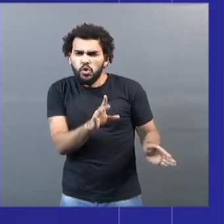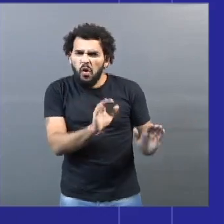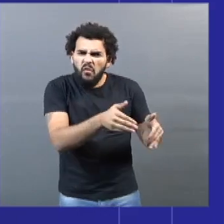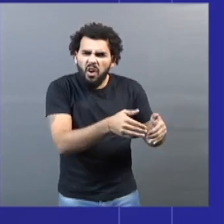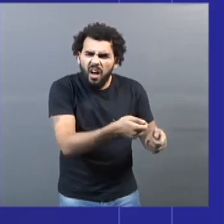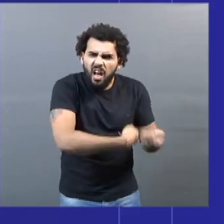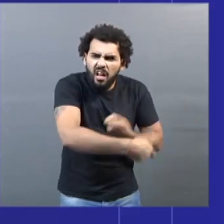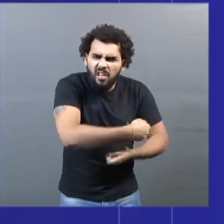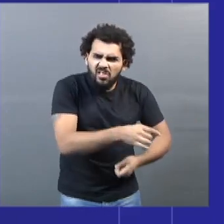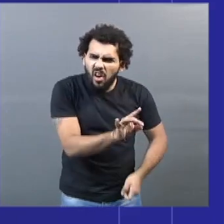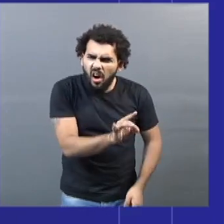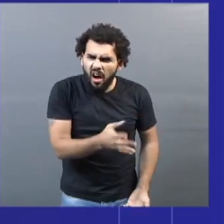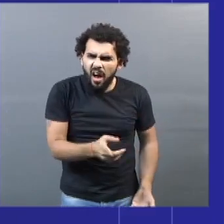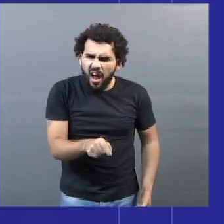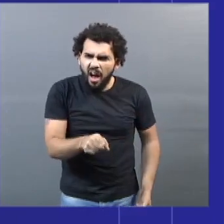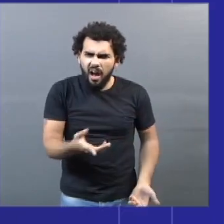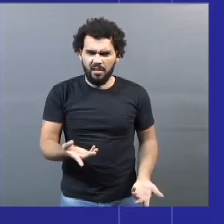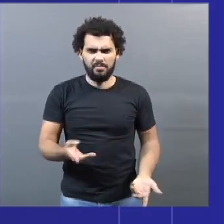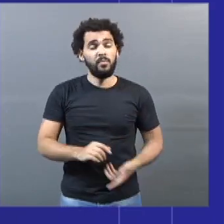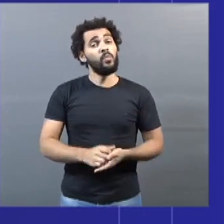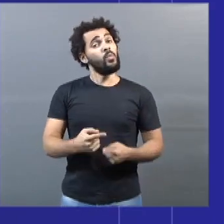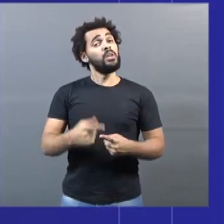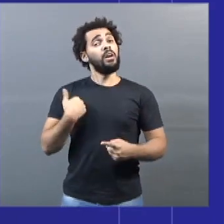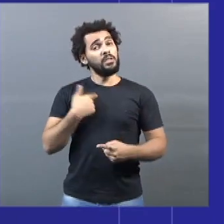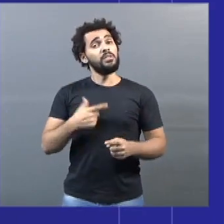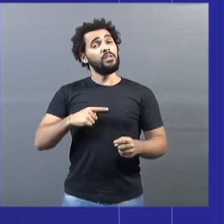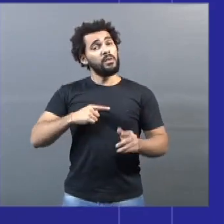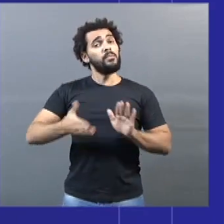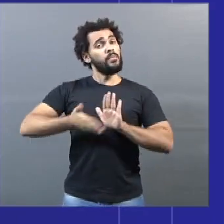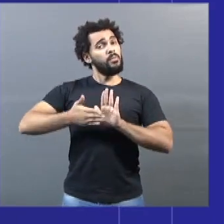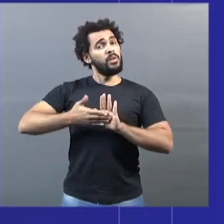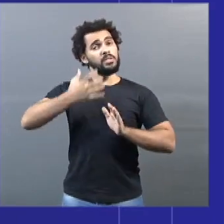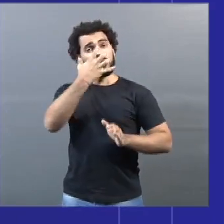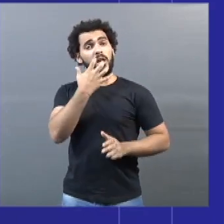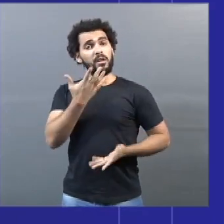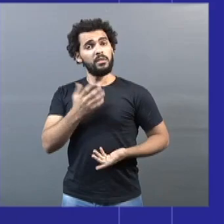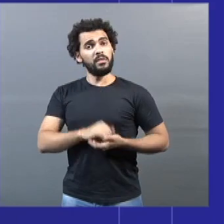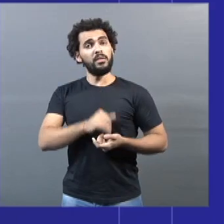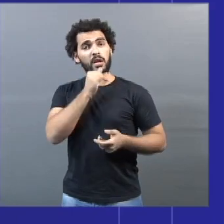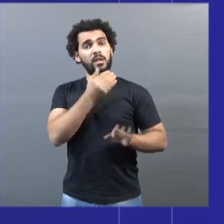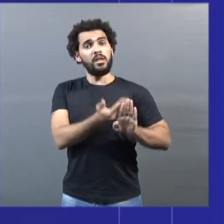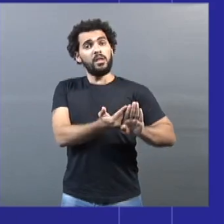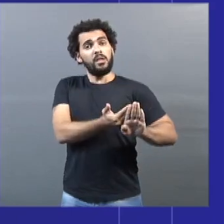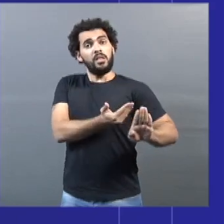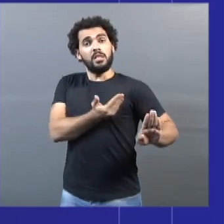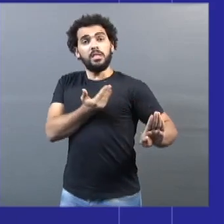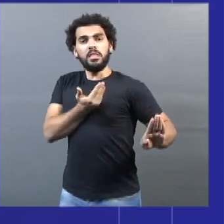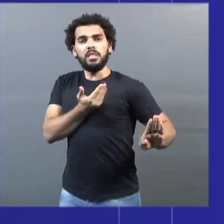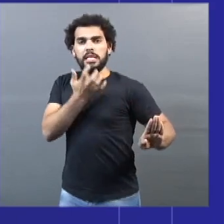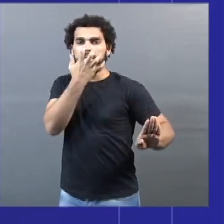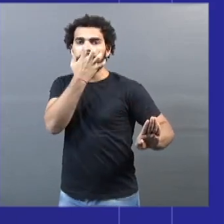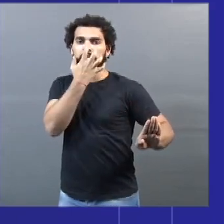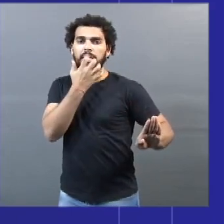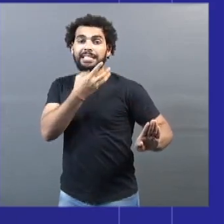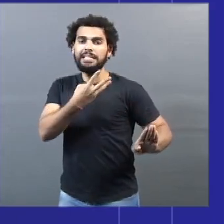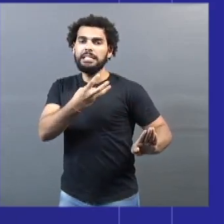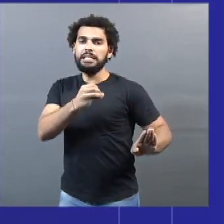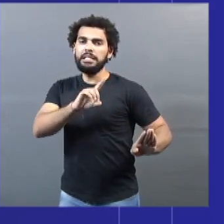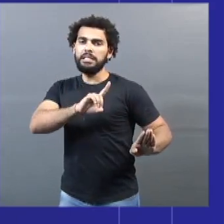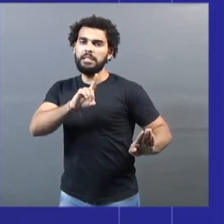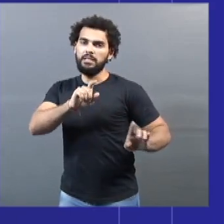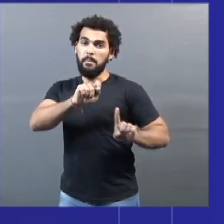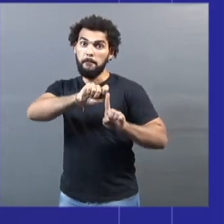porque nós temos propostas. São elas isolamento social restritivo por 30 dias,